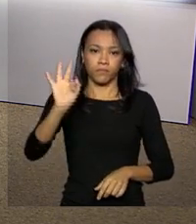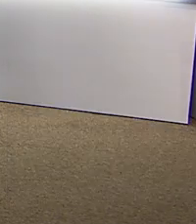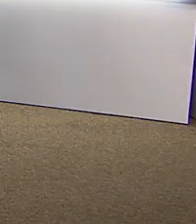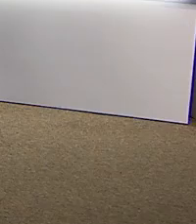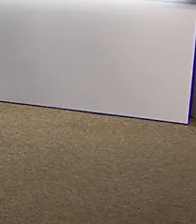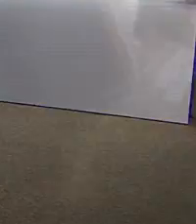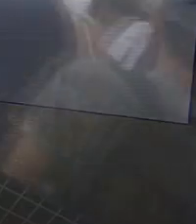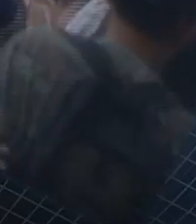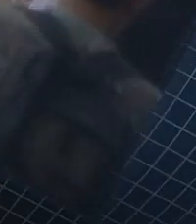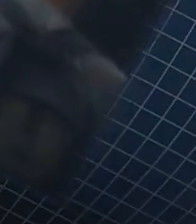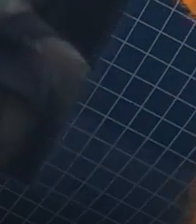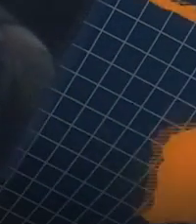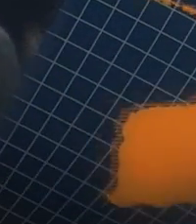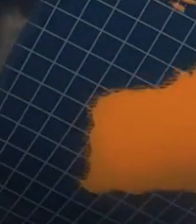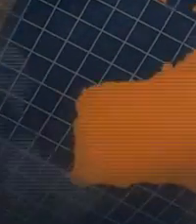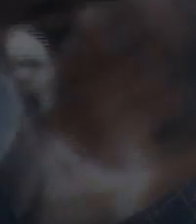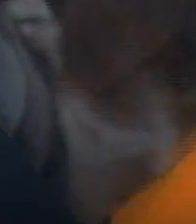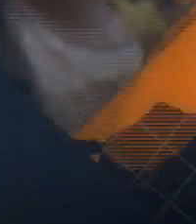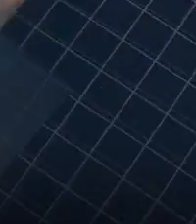Federal. Música